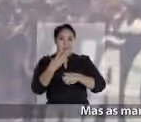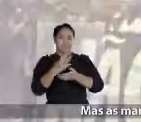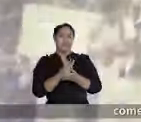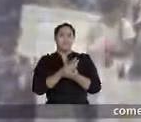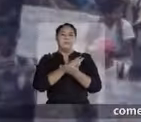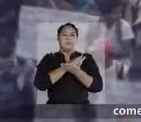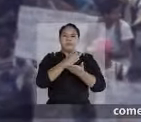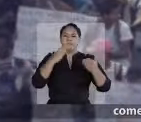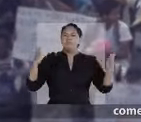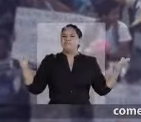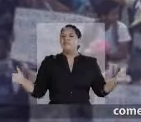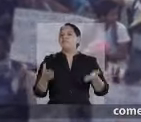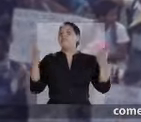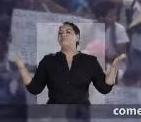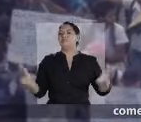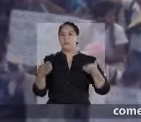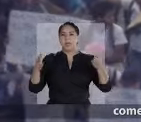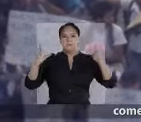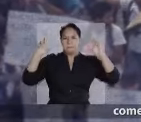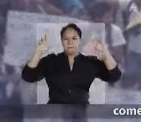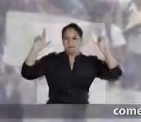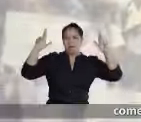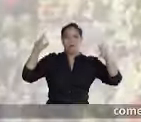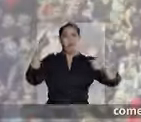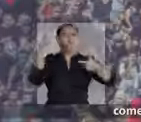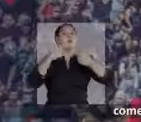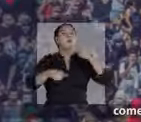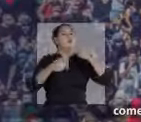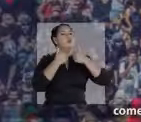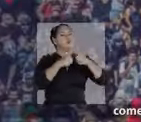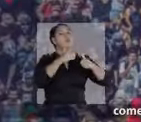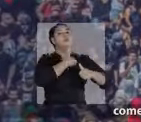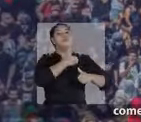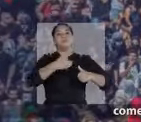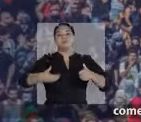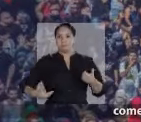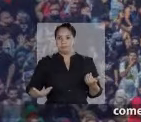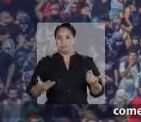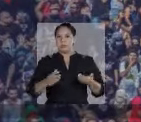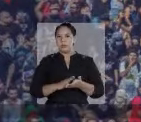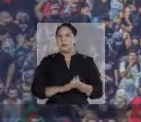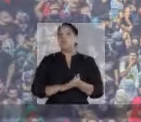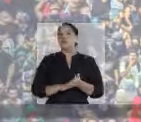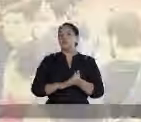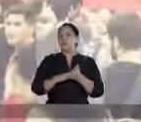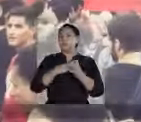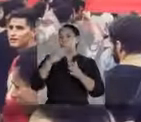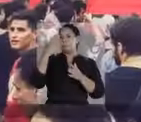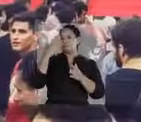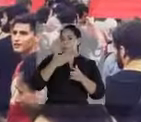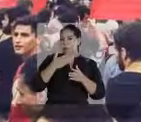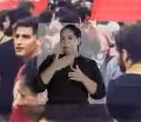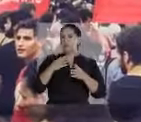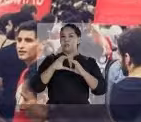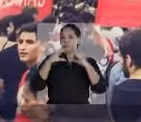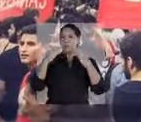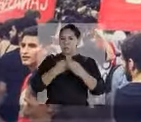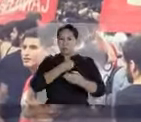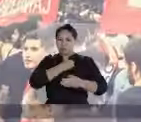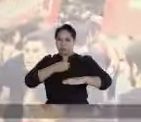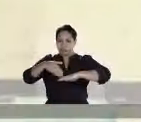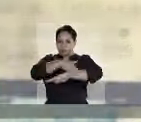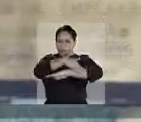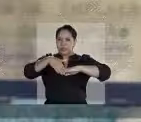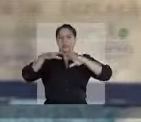começaram motivadas por protestos contra o transporte público. Isso prova que a mobilidade urbana